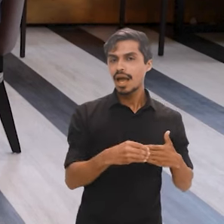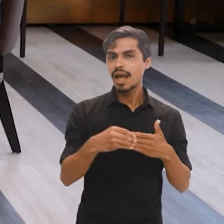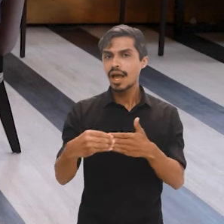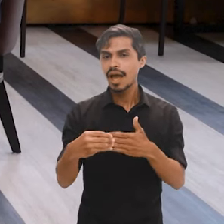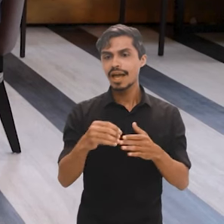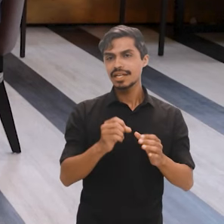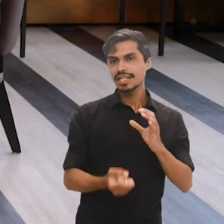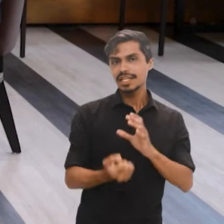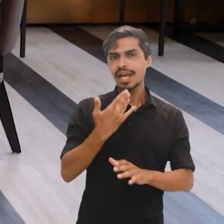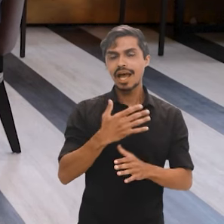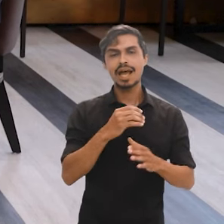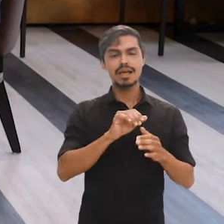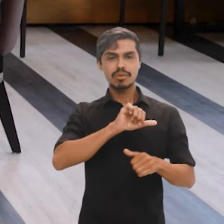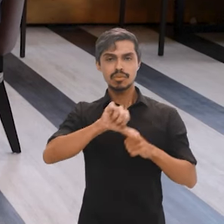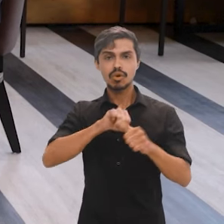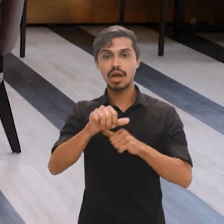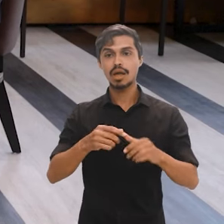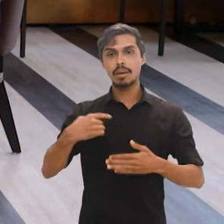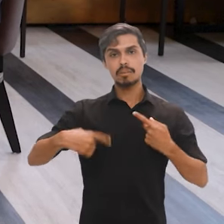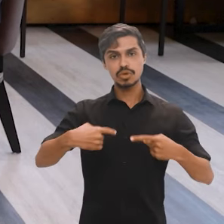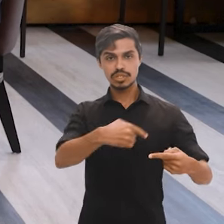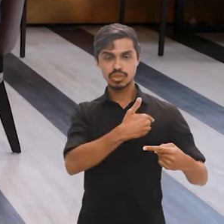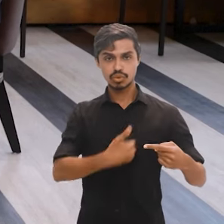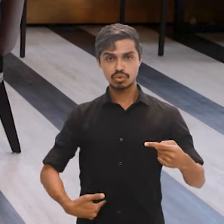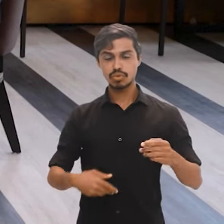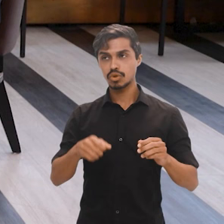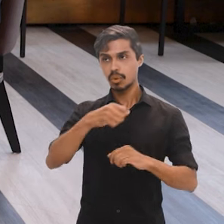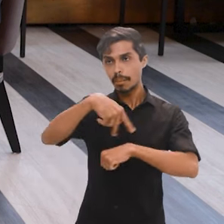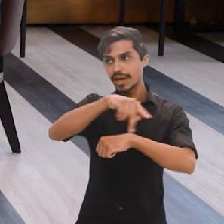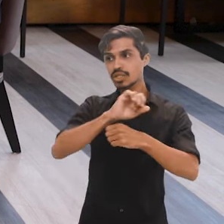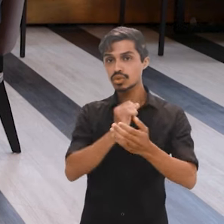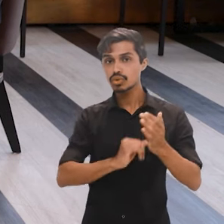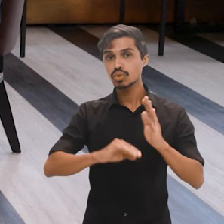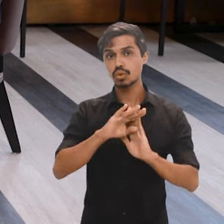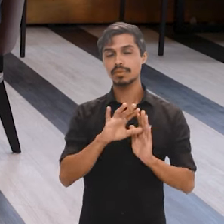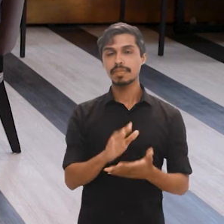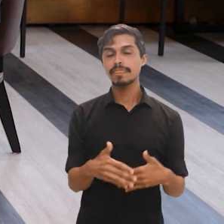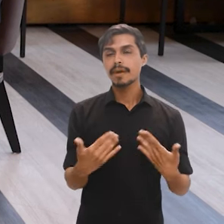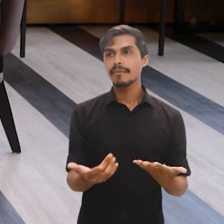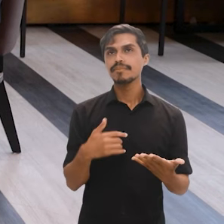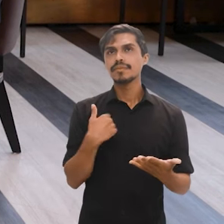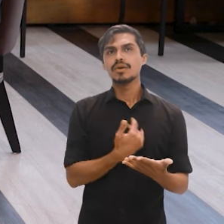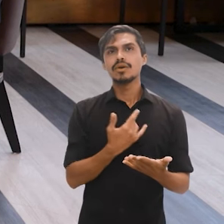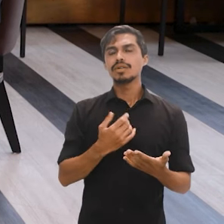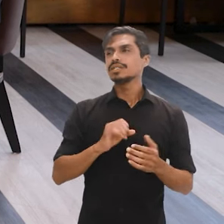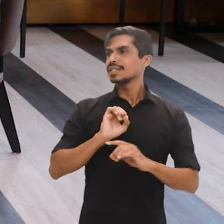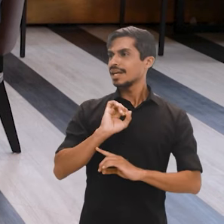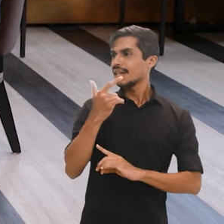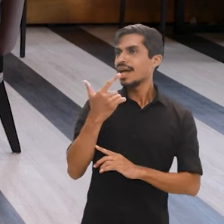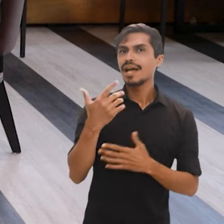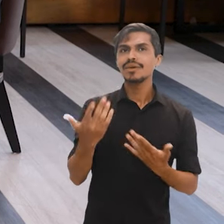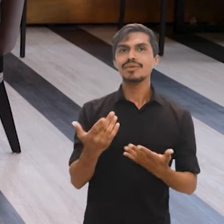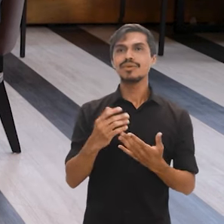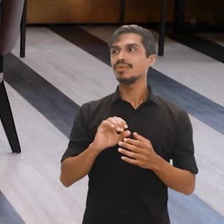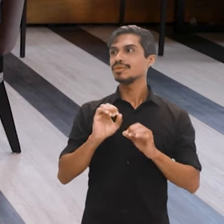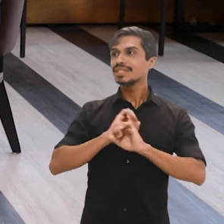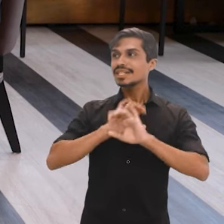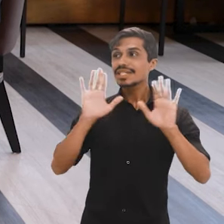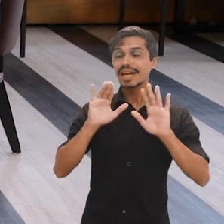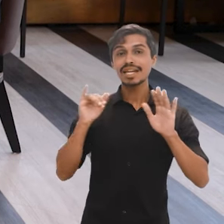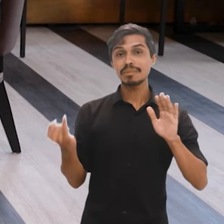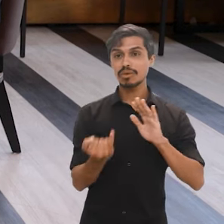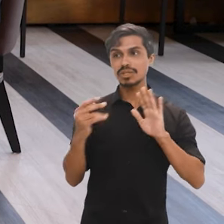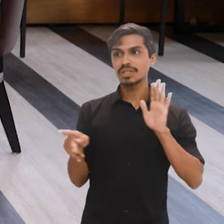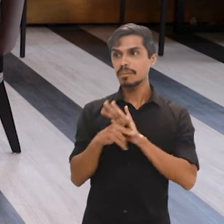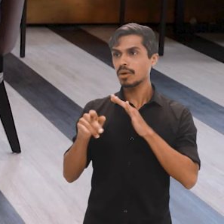criar, modificar políticas públicas pelo país. Diante disso, a gente pode dizer que está bem clara a importância do Instituto, né?